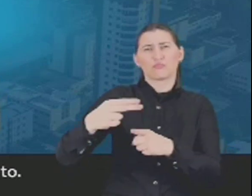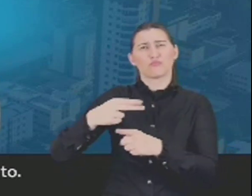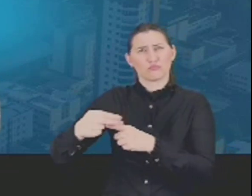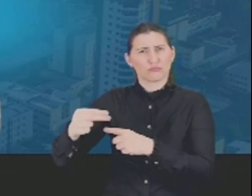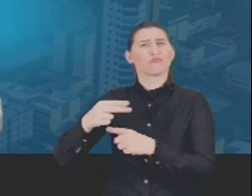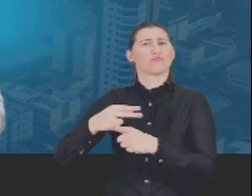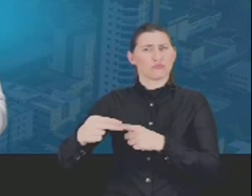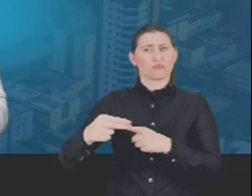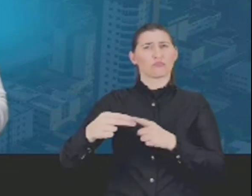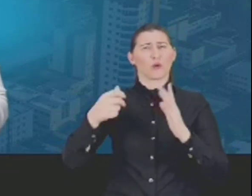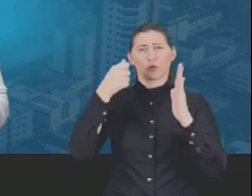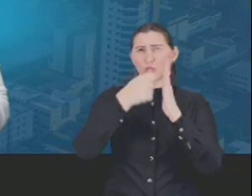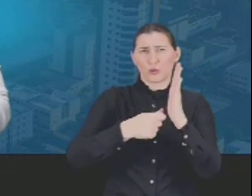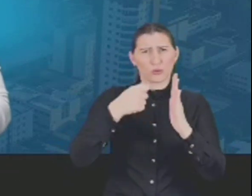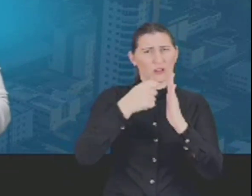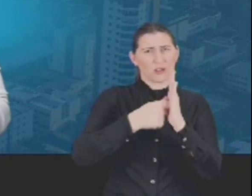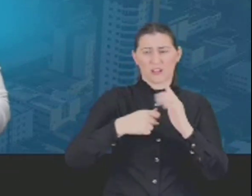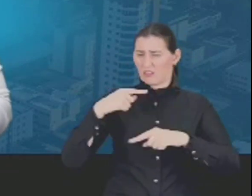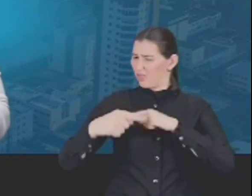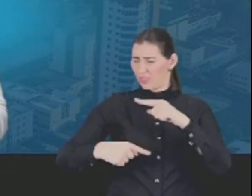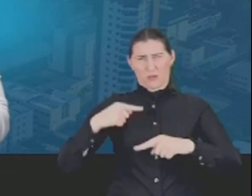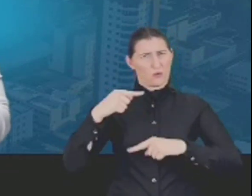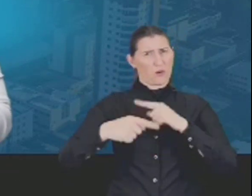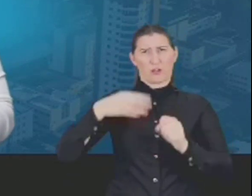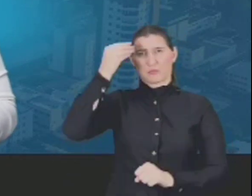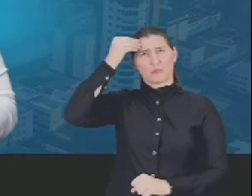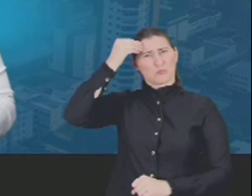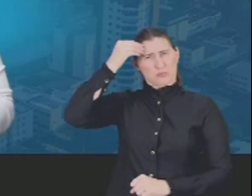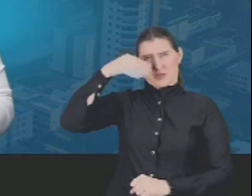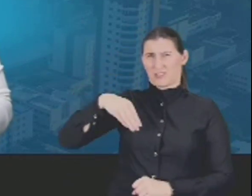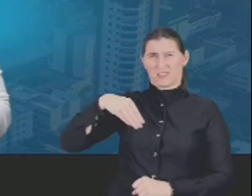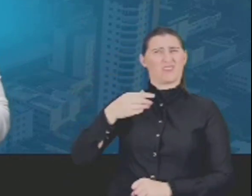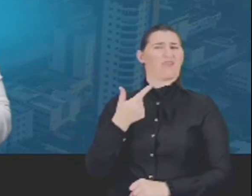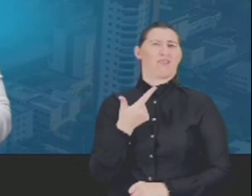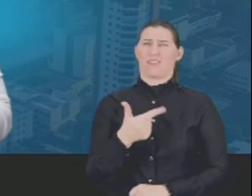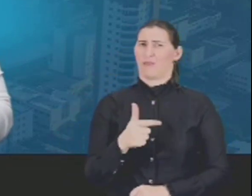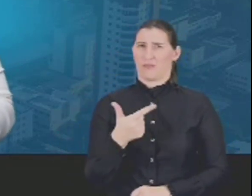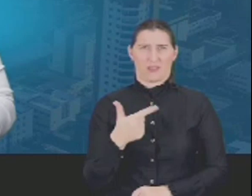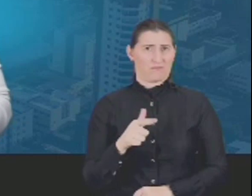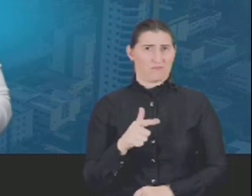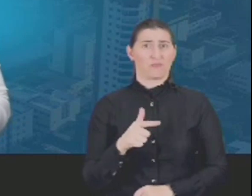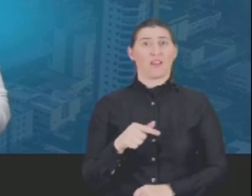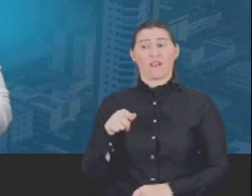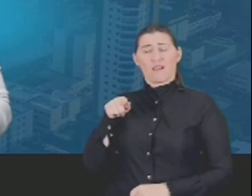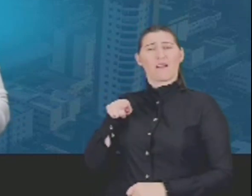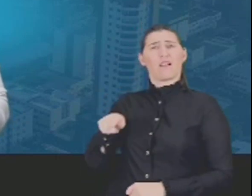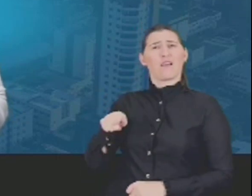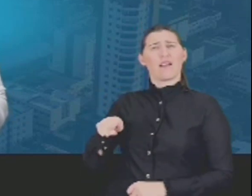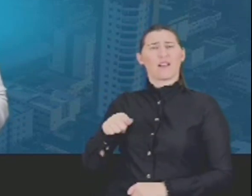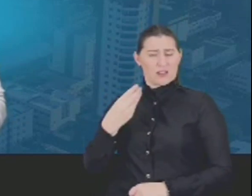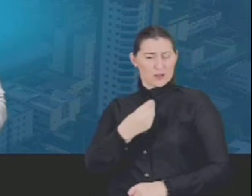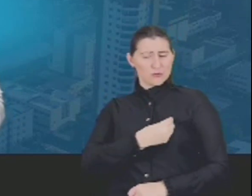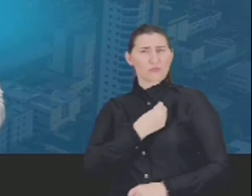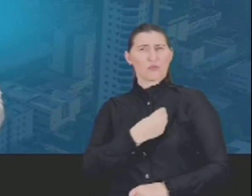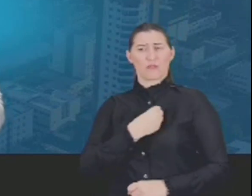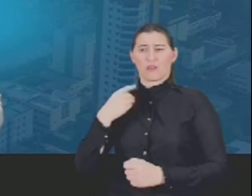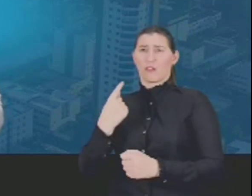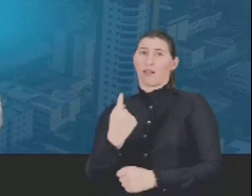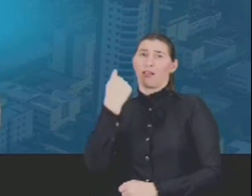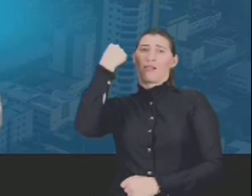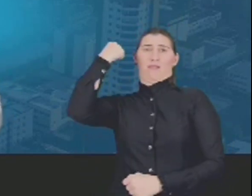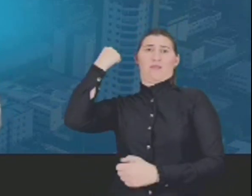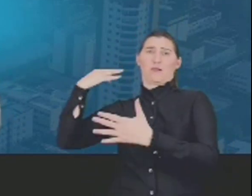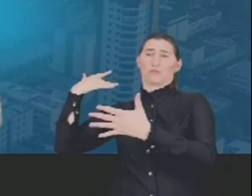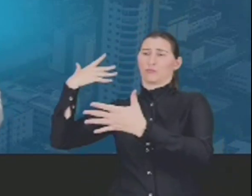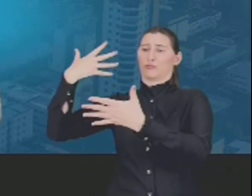o que tem que ser feito. Bonete não deixa pra depois o que pode fazer agora. Bonete dedicou toda a sua vida